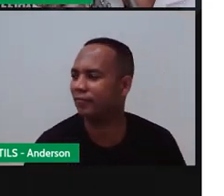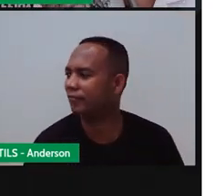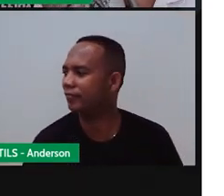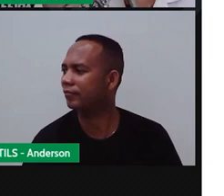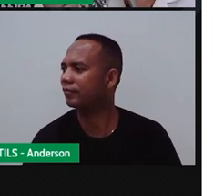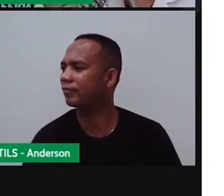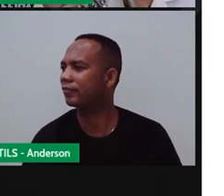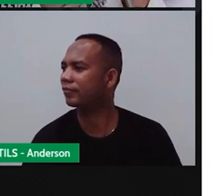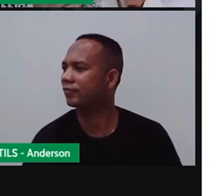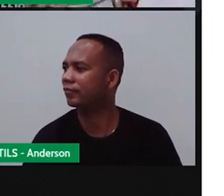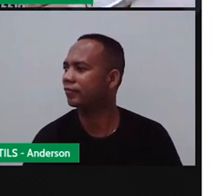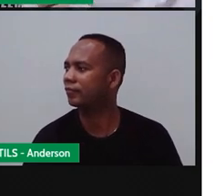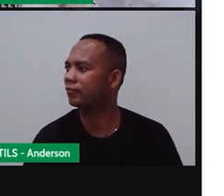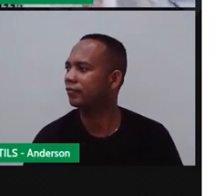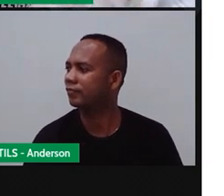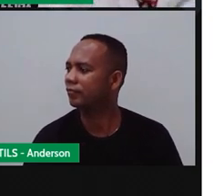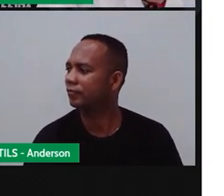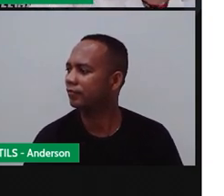a Pró Adriana que mandou pra gente.